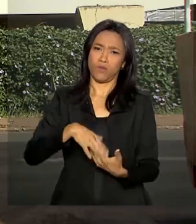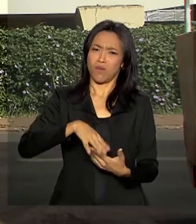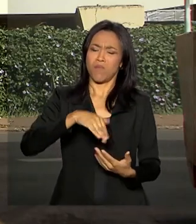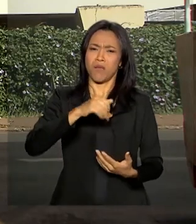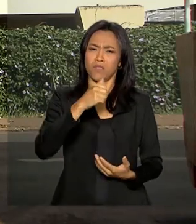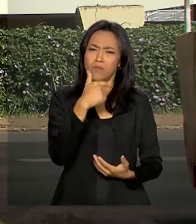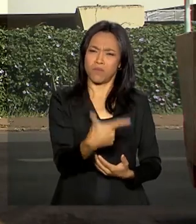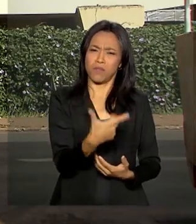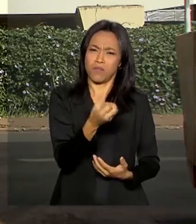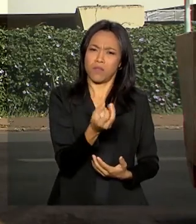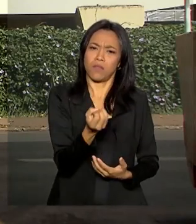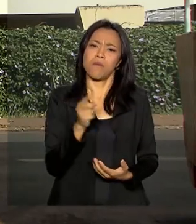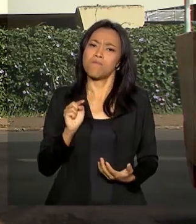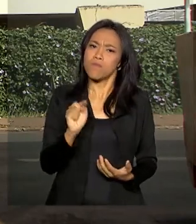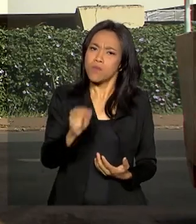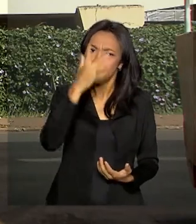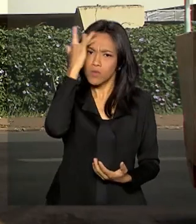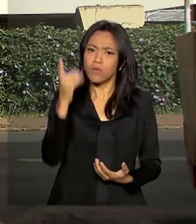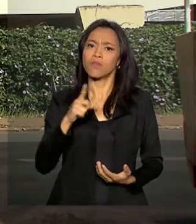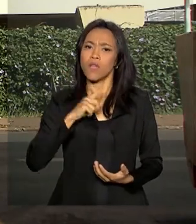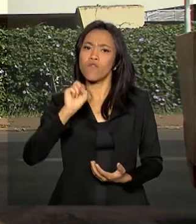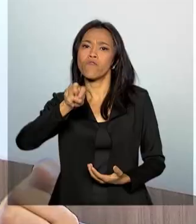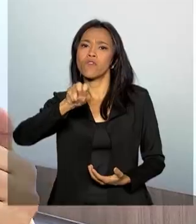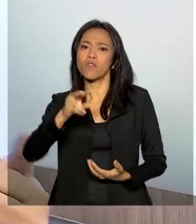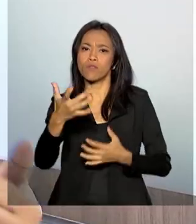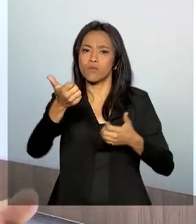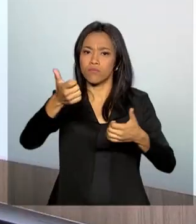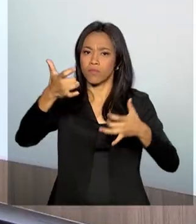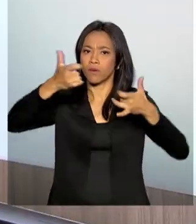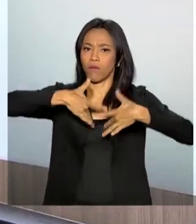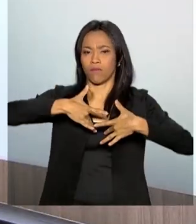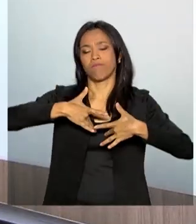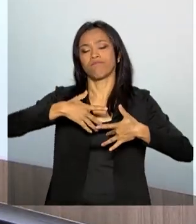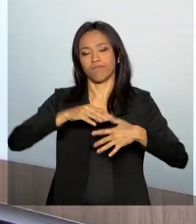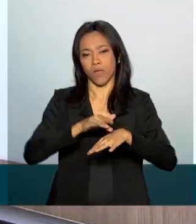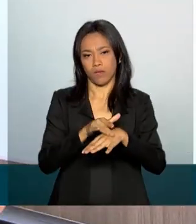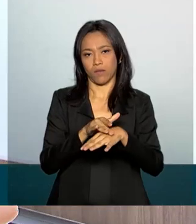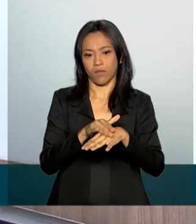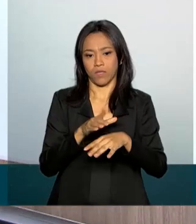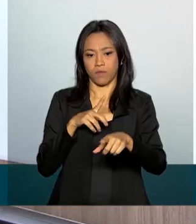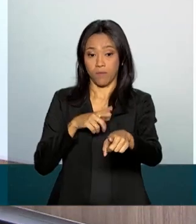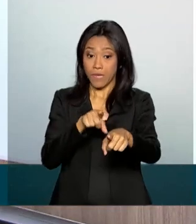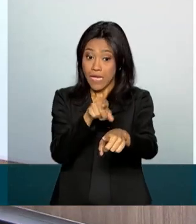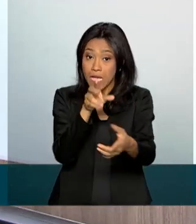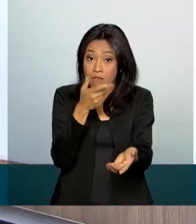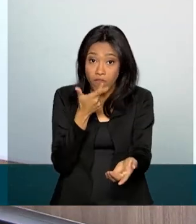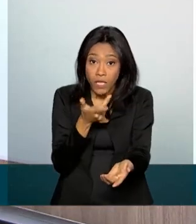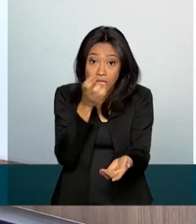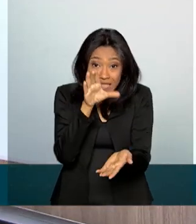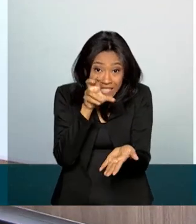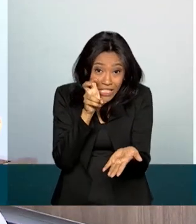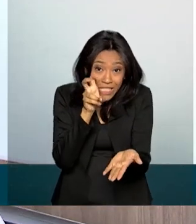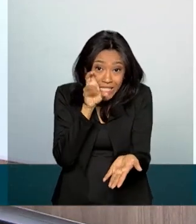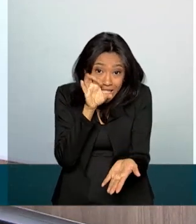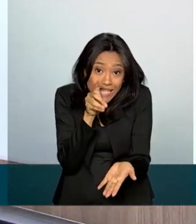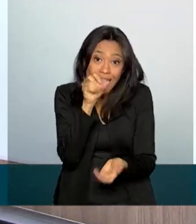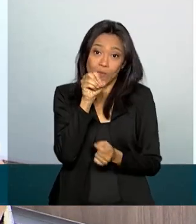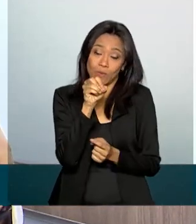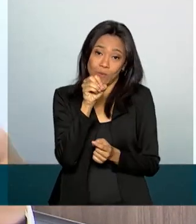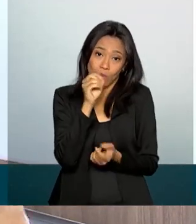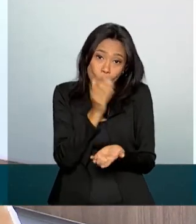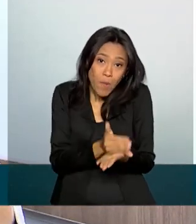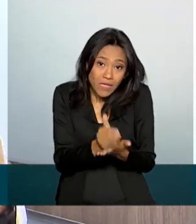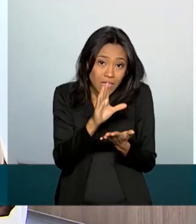pessoas vivam com o vírus HIV no Brasil. Quanto mais cedo você fizer o diagnóstico, quanto mais cedo você iniciar o tratamento, quanto